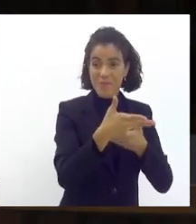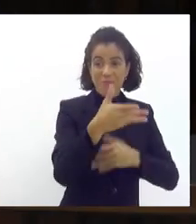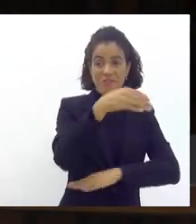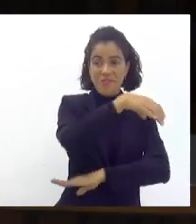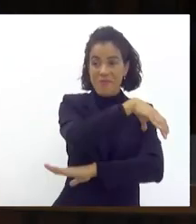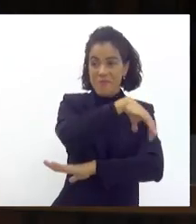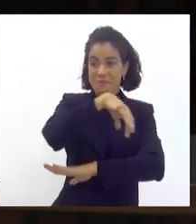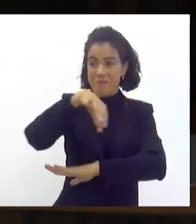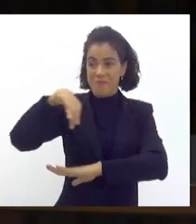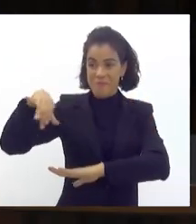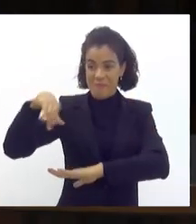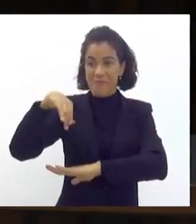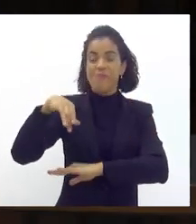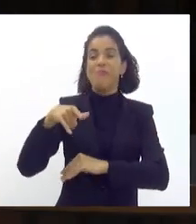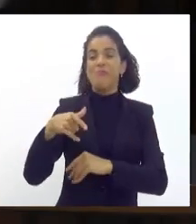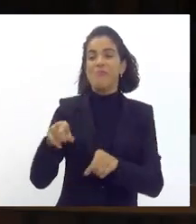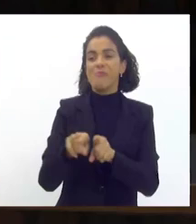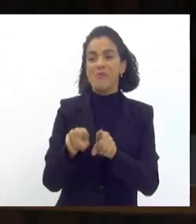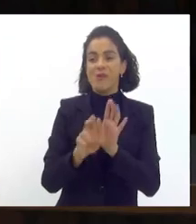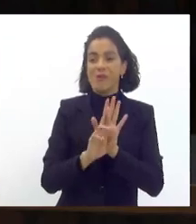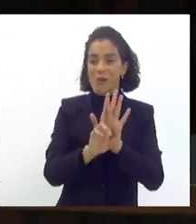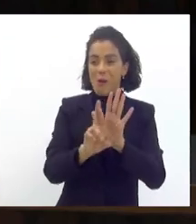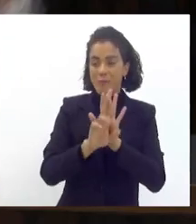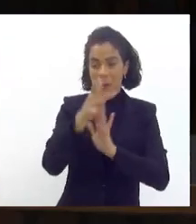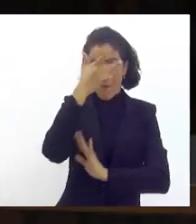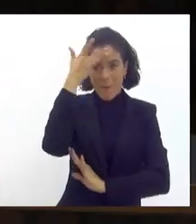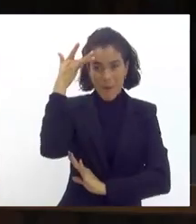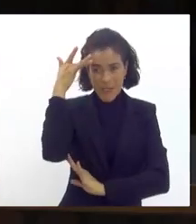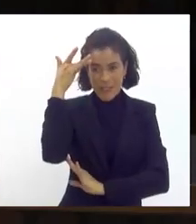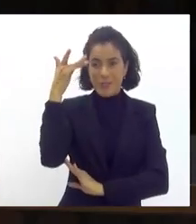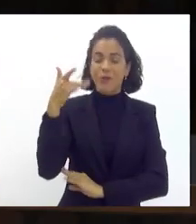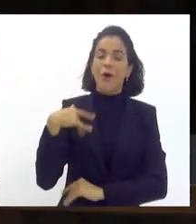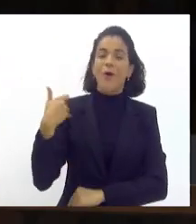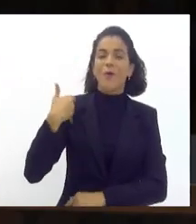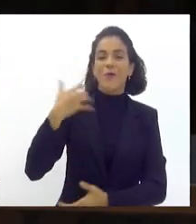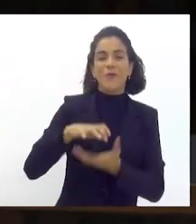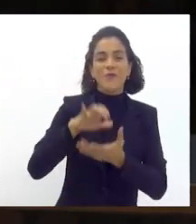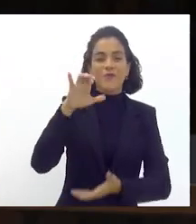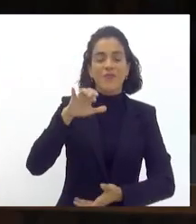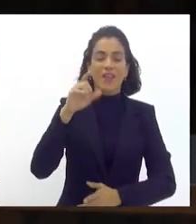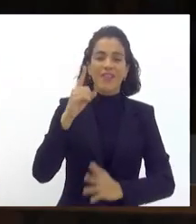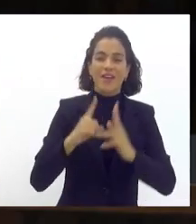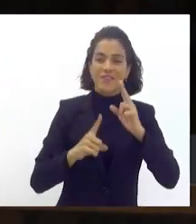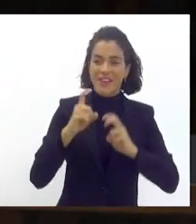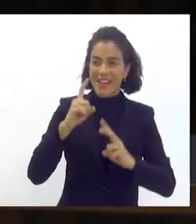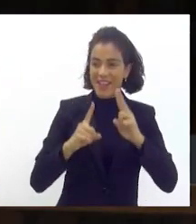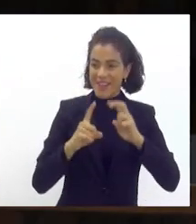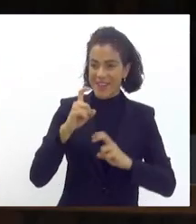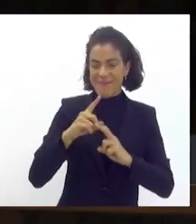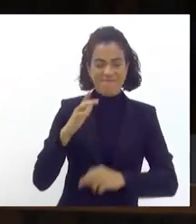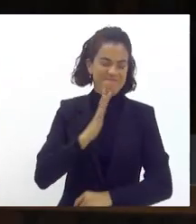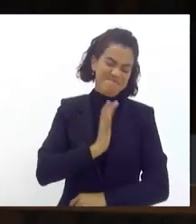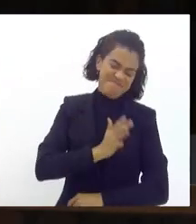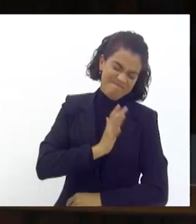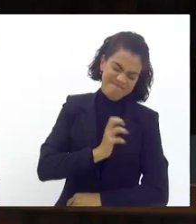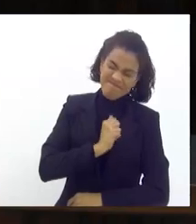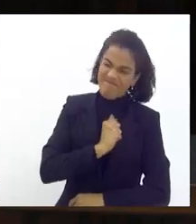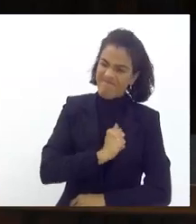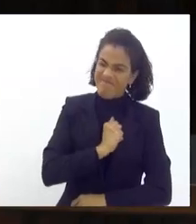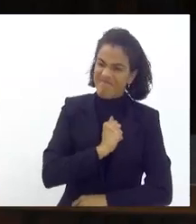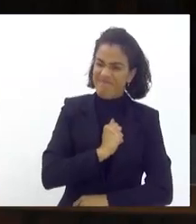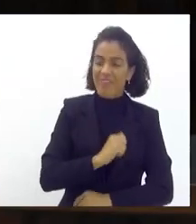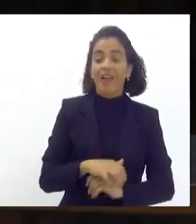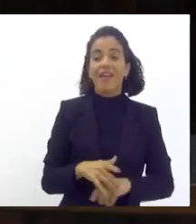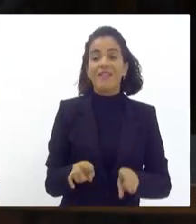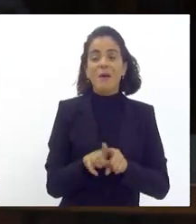pudessem se posicionar aqui para a gente registrar esse momento, ao pessoal da minha querida velha guarda da Viradouro, que eu tenho paixão, minha escola do coração para vir para